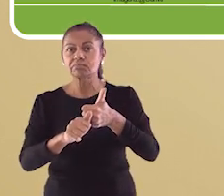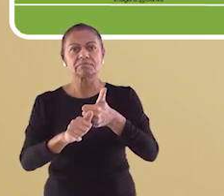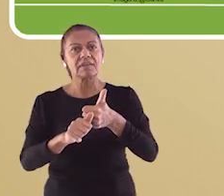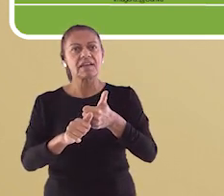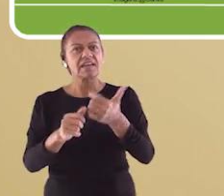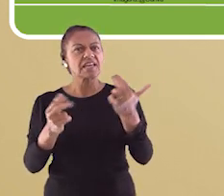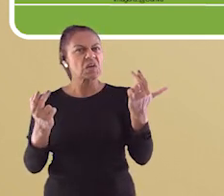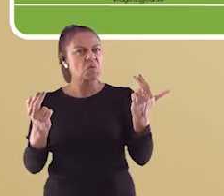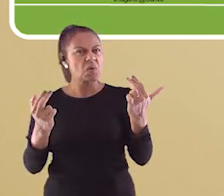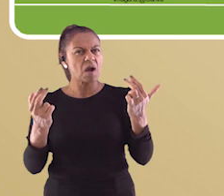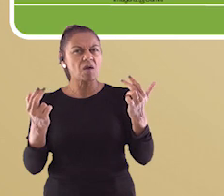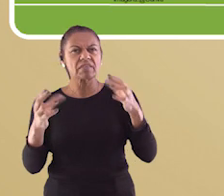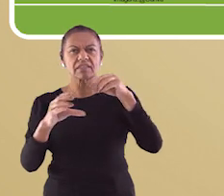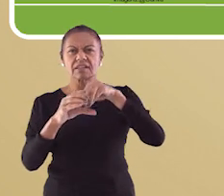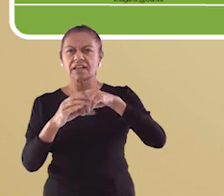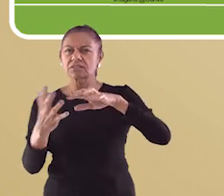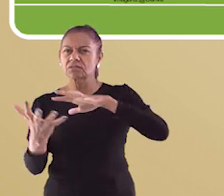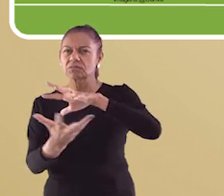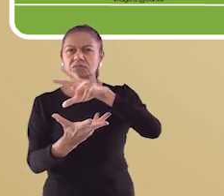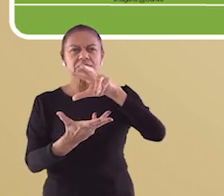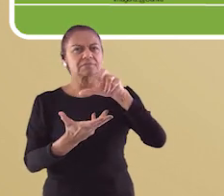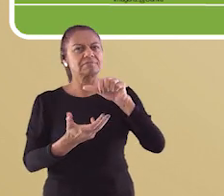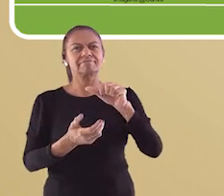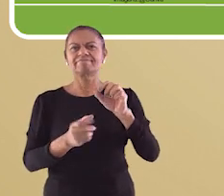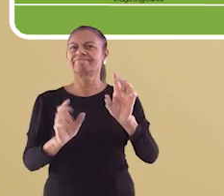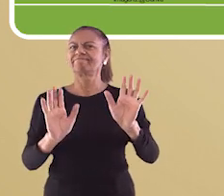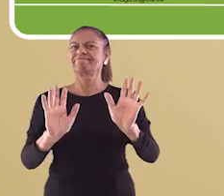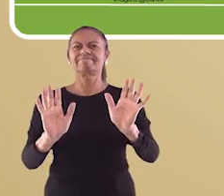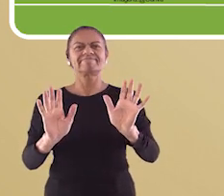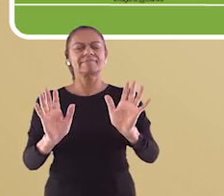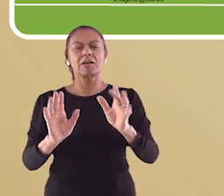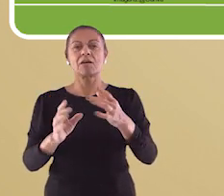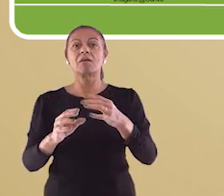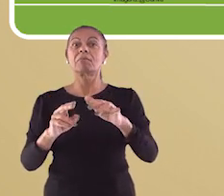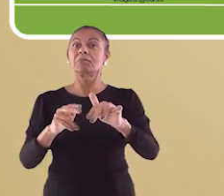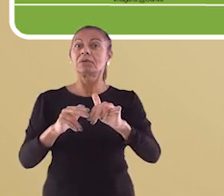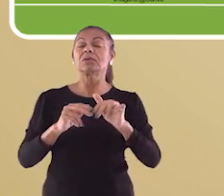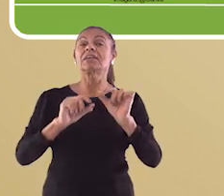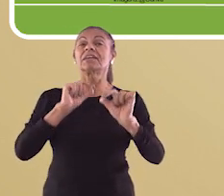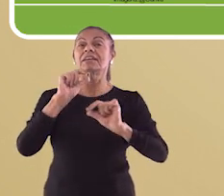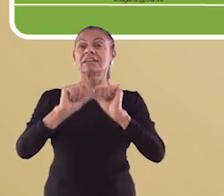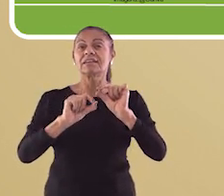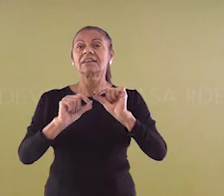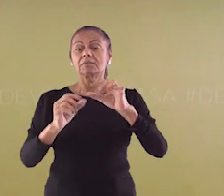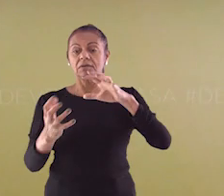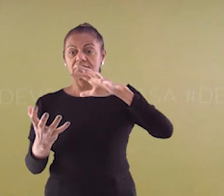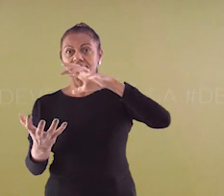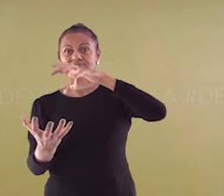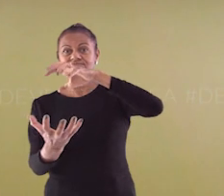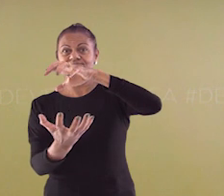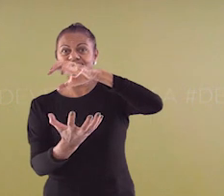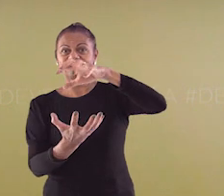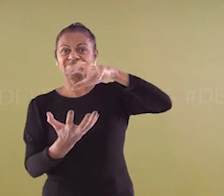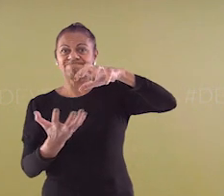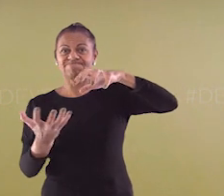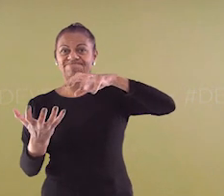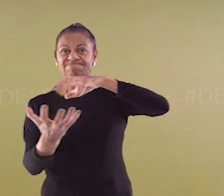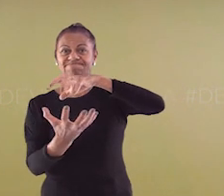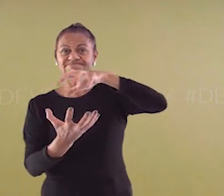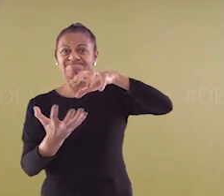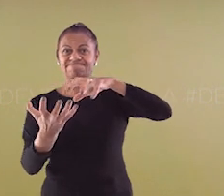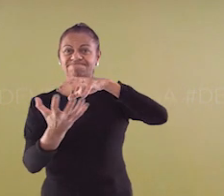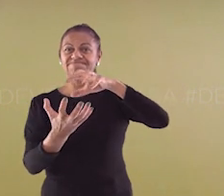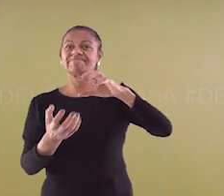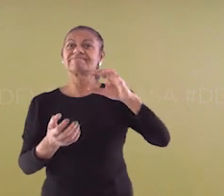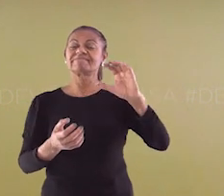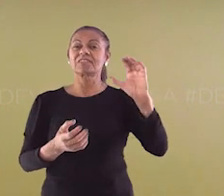maneira em todo o mundo, devido à dinâmica de rotação e translação do planeta. Vamos relembrar o